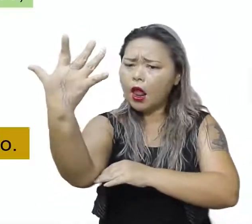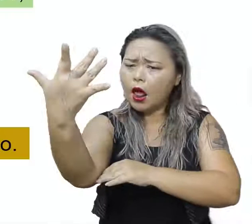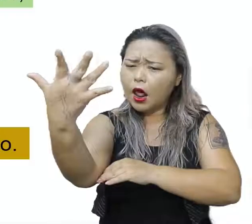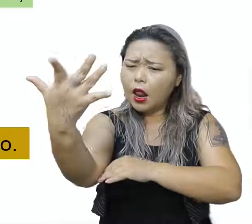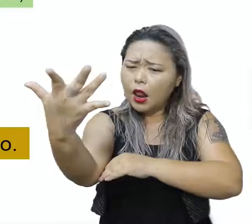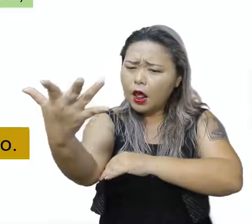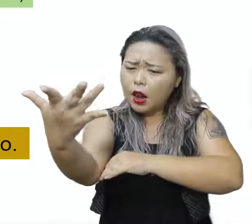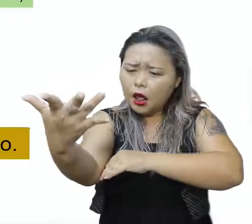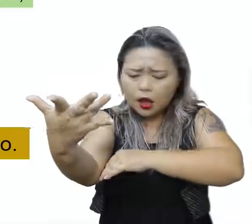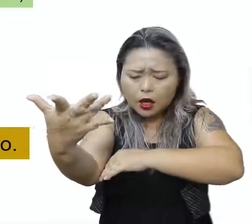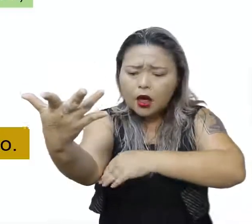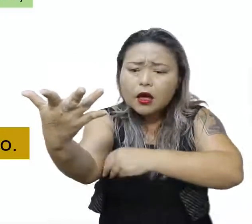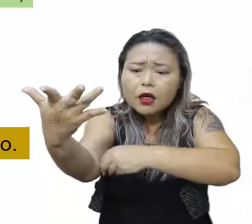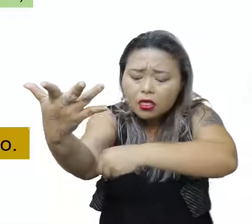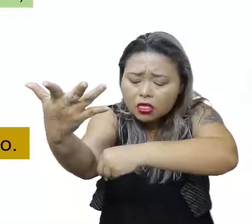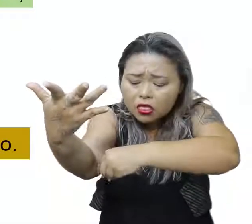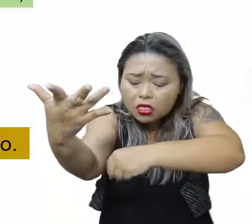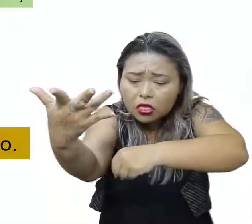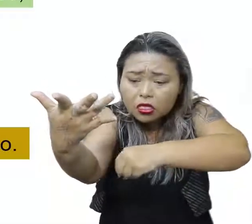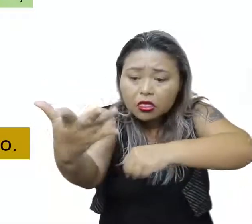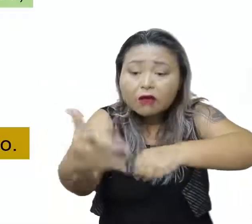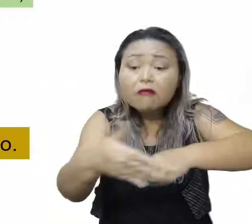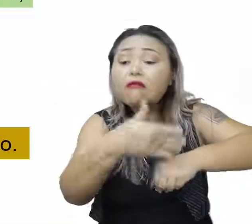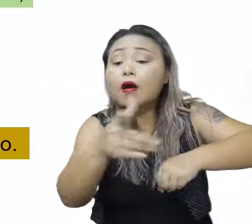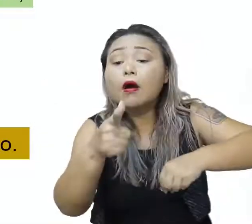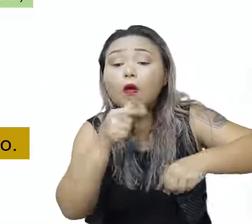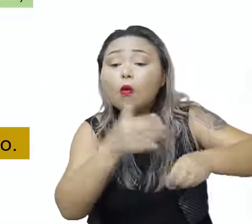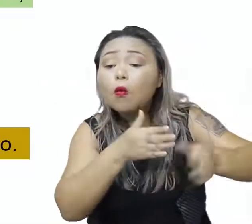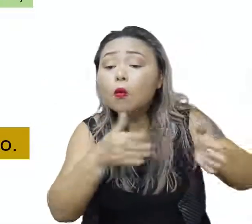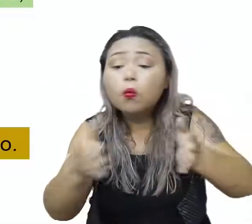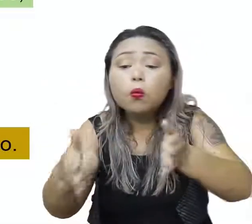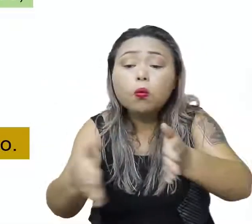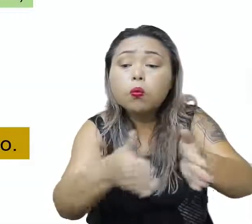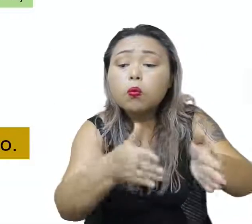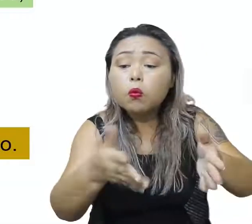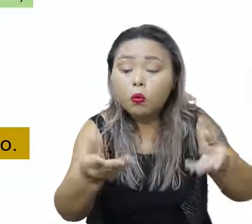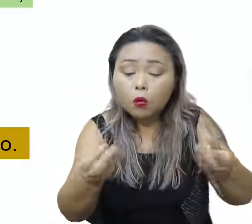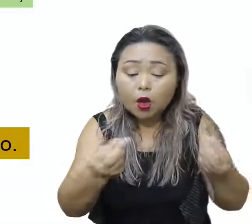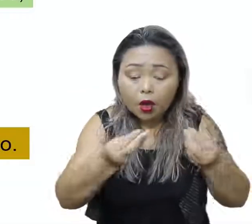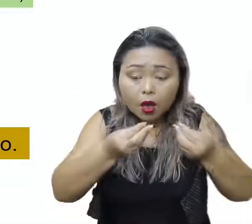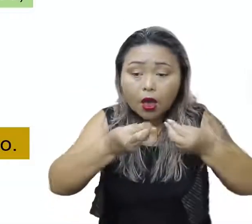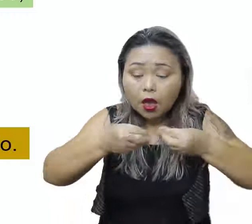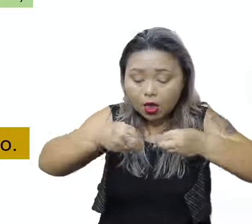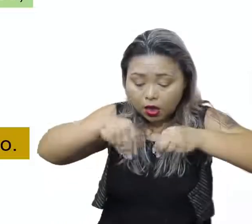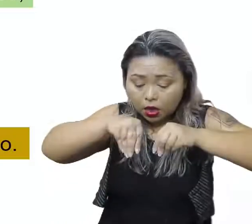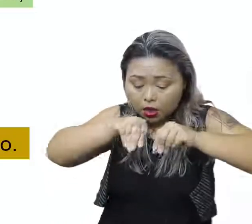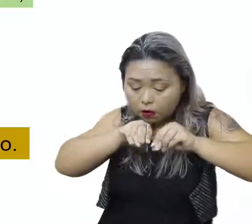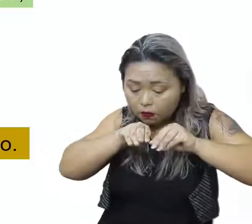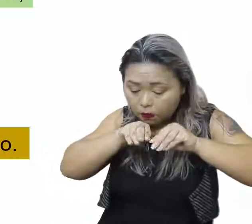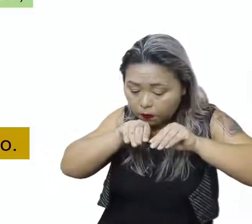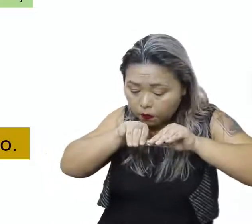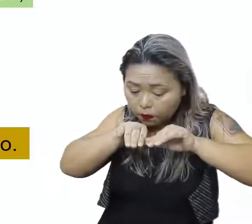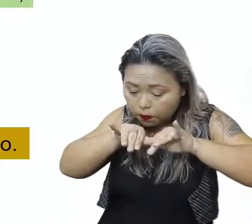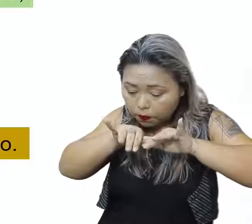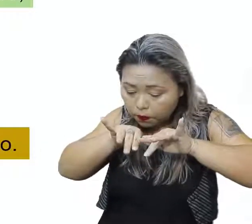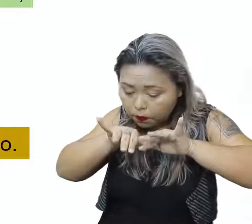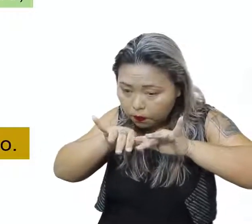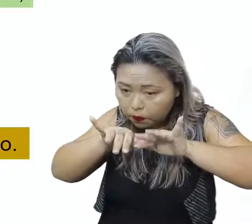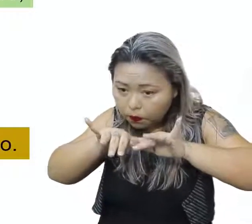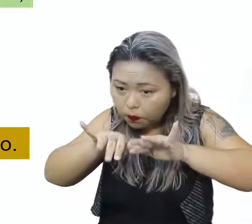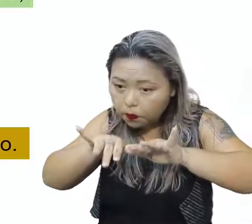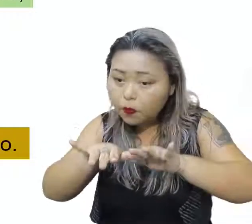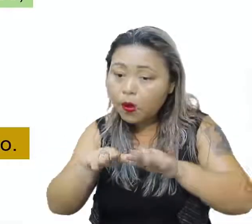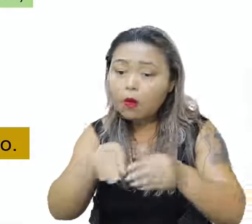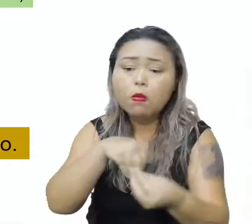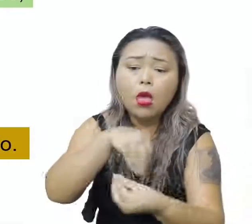erosão, esse solo para o rio. E o rio foi sendo aterrado. Há assoreamento. Assoreamento é o rio sendo